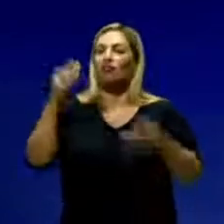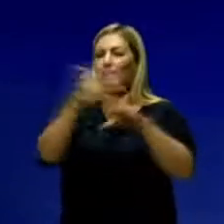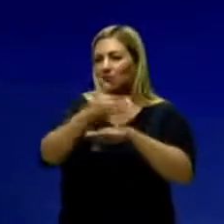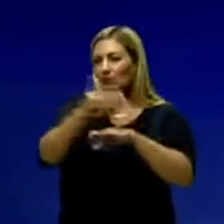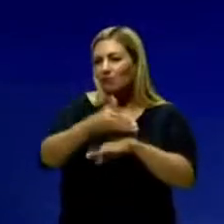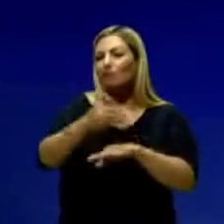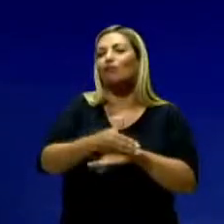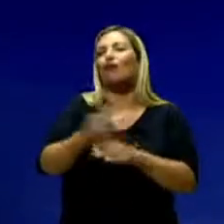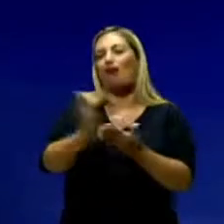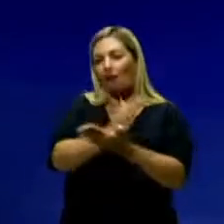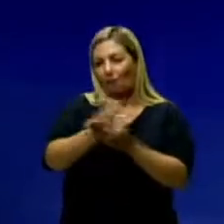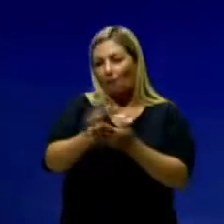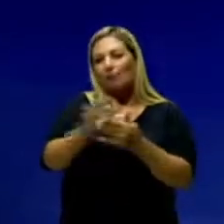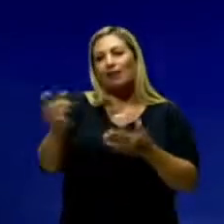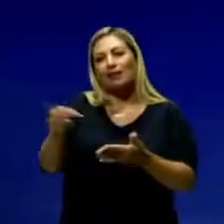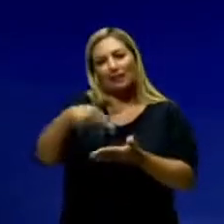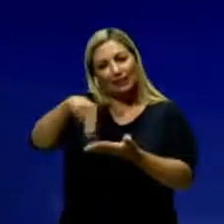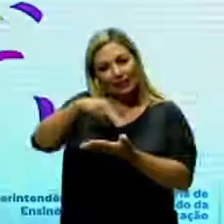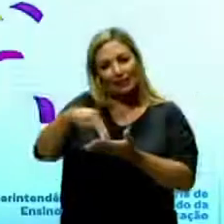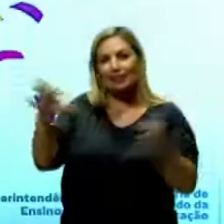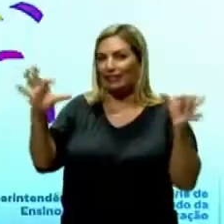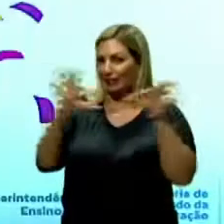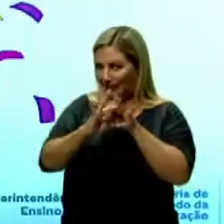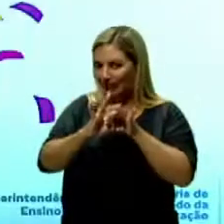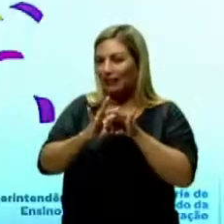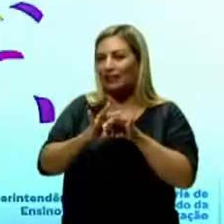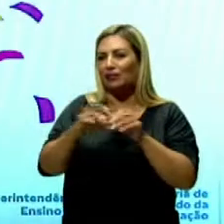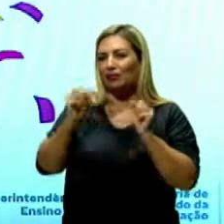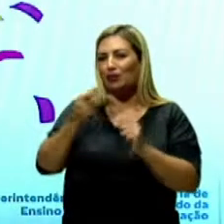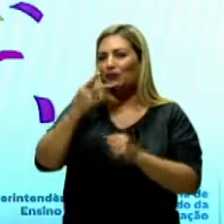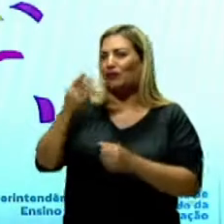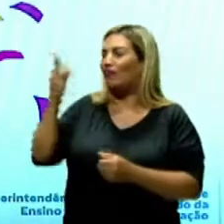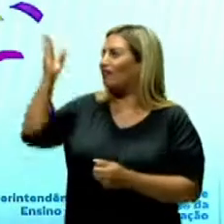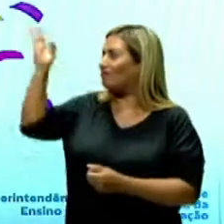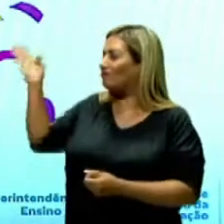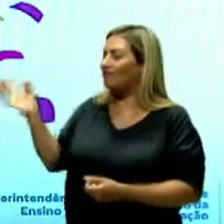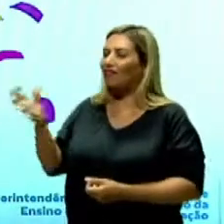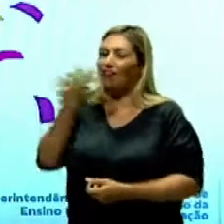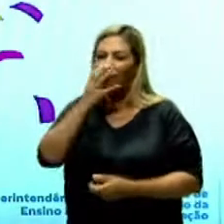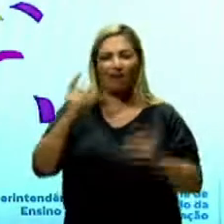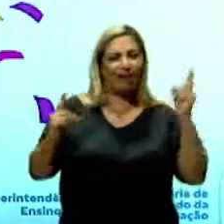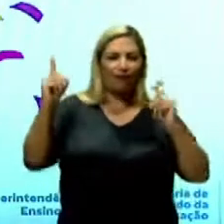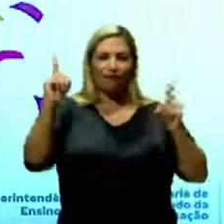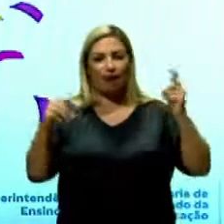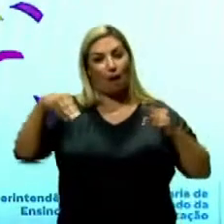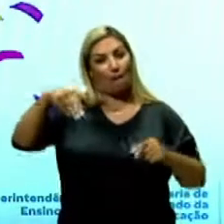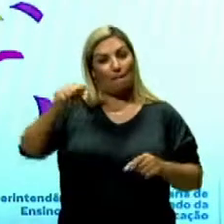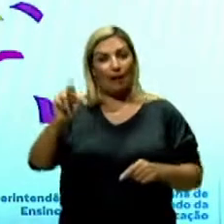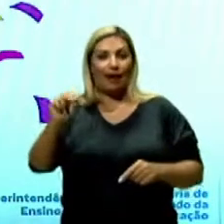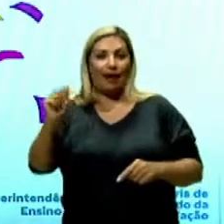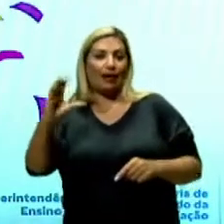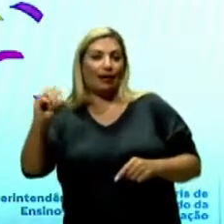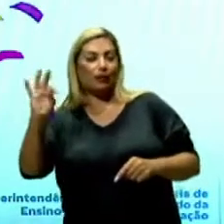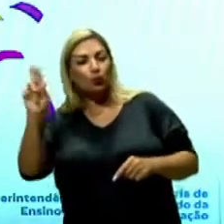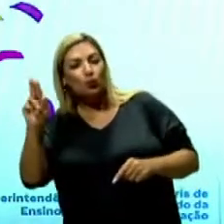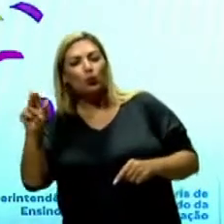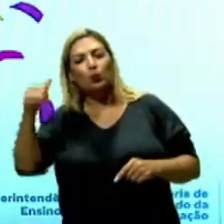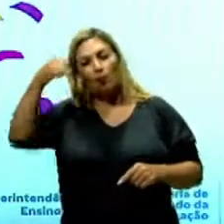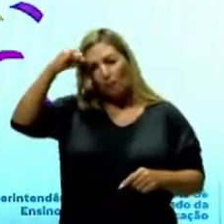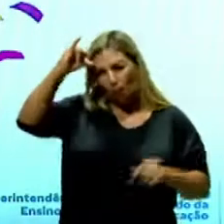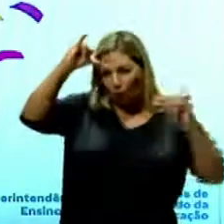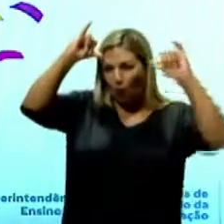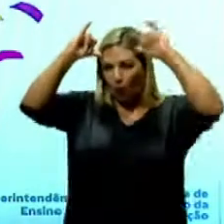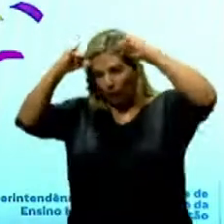momento de alguma dança ligada ao nordeste. A gente pode falar do carnaval, do maracatu, do bumba meu boi, do